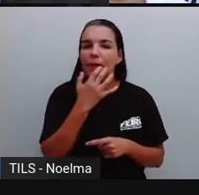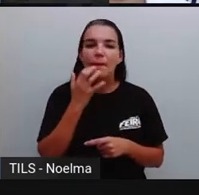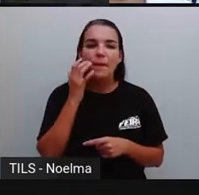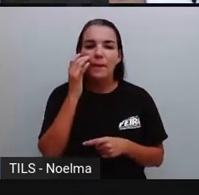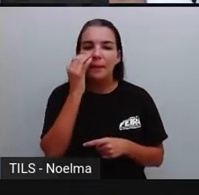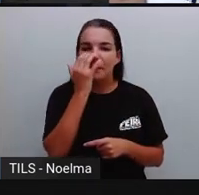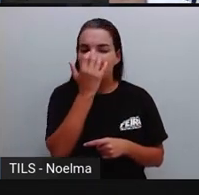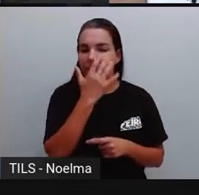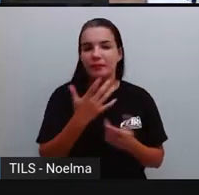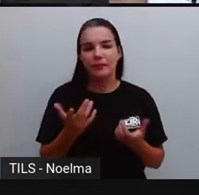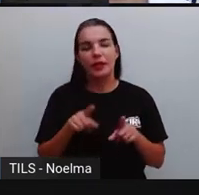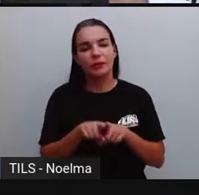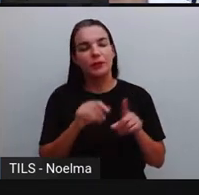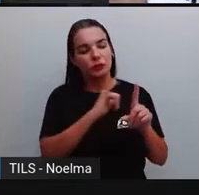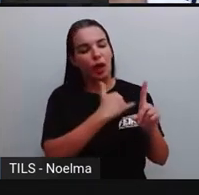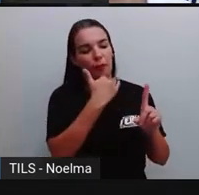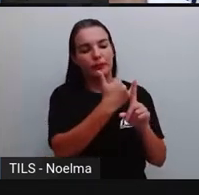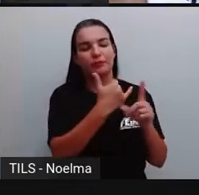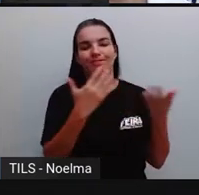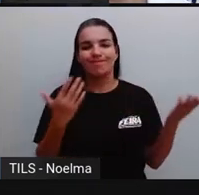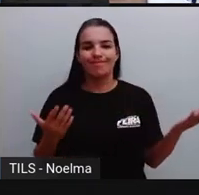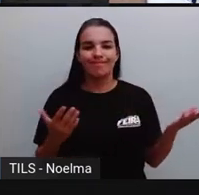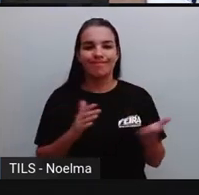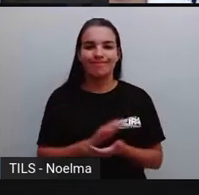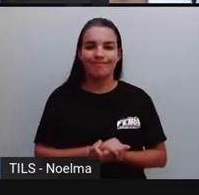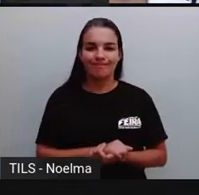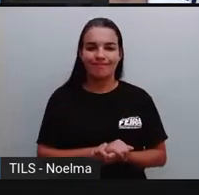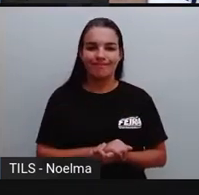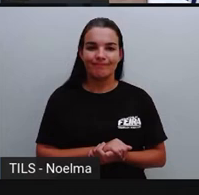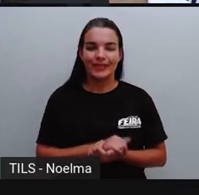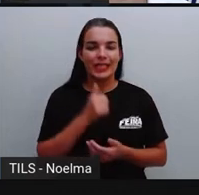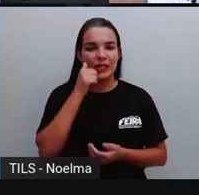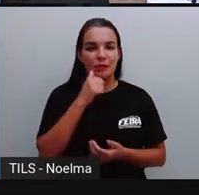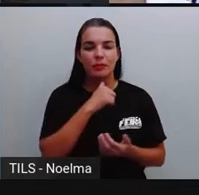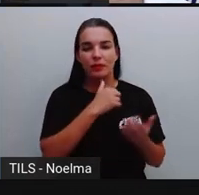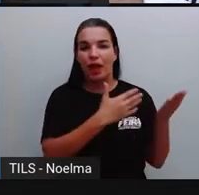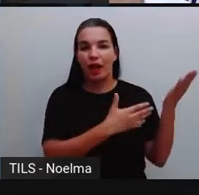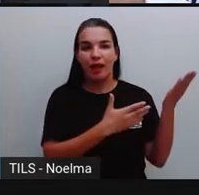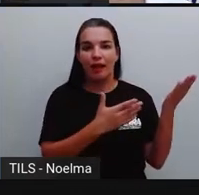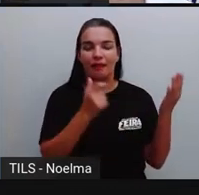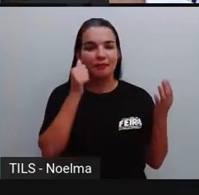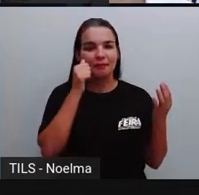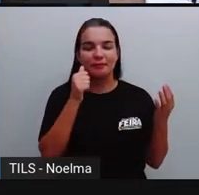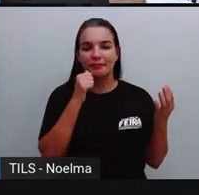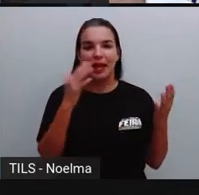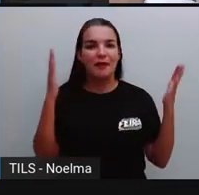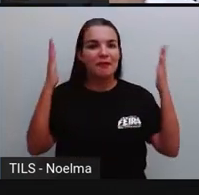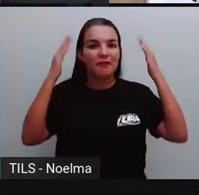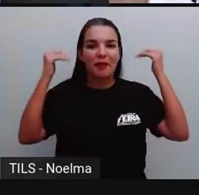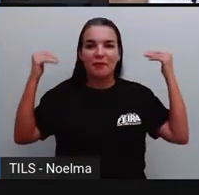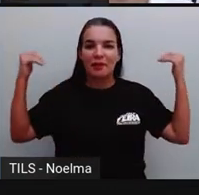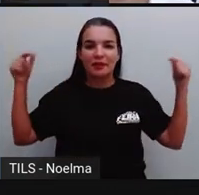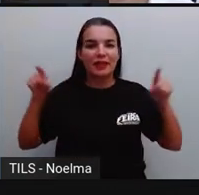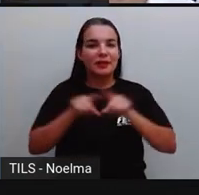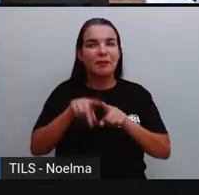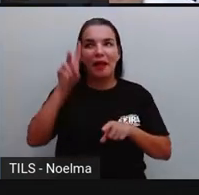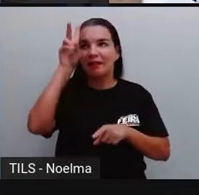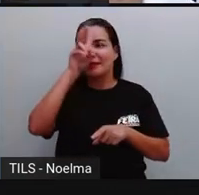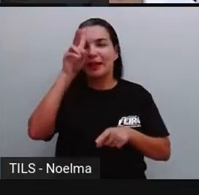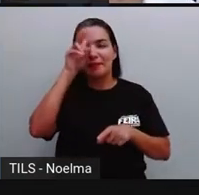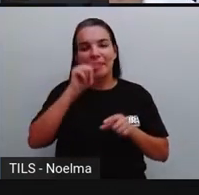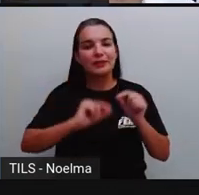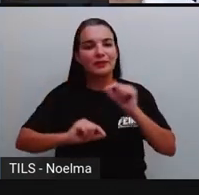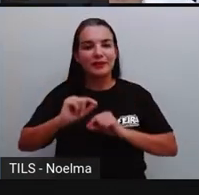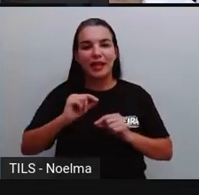bullying por causa das sardas. E Marina é uma das atrizes aí, né, mais lembradas, e ela é